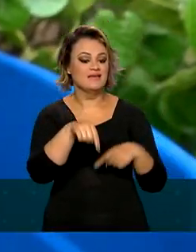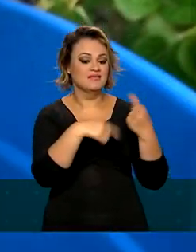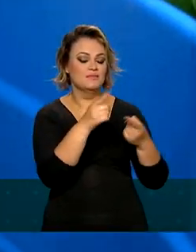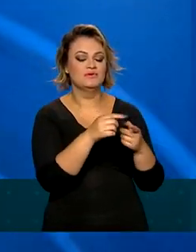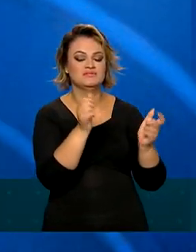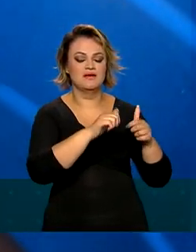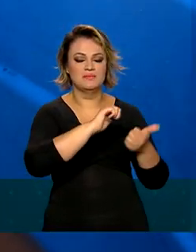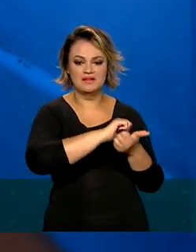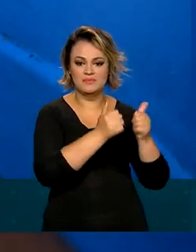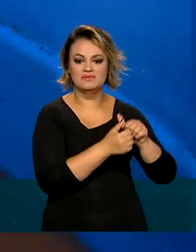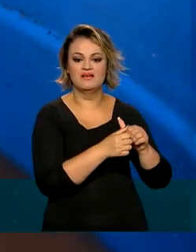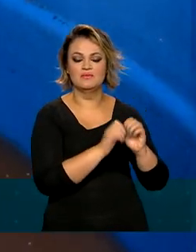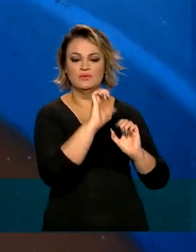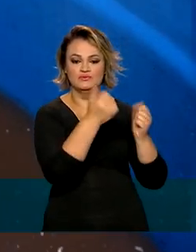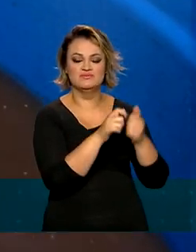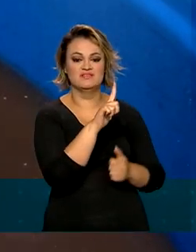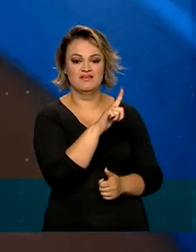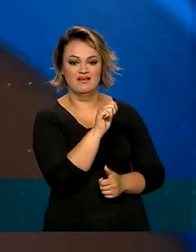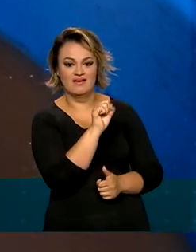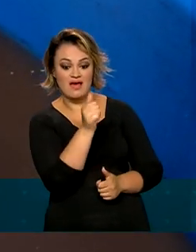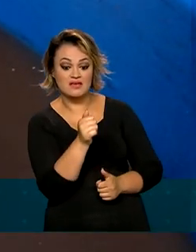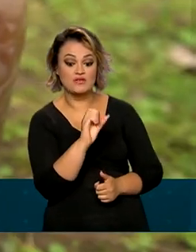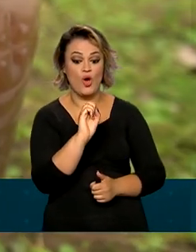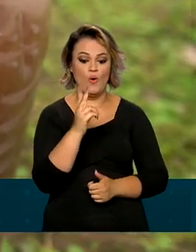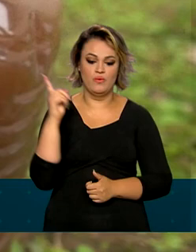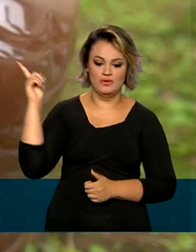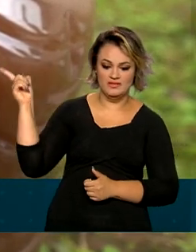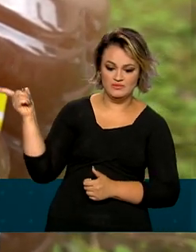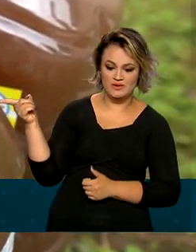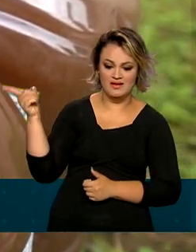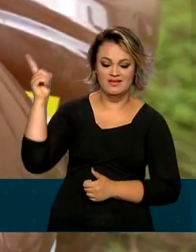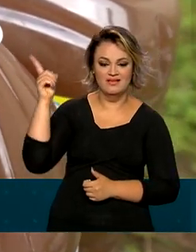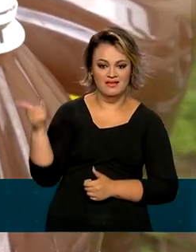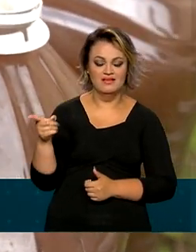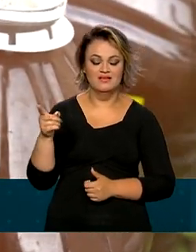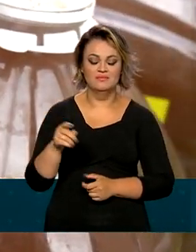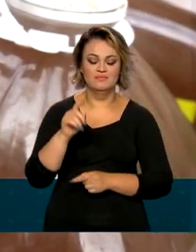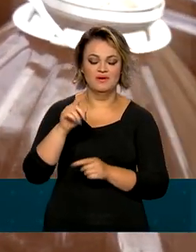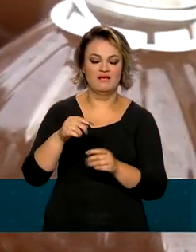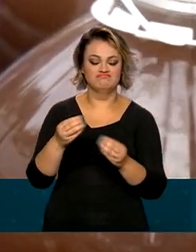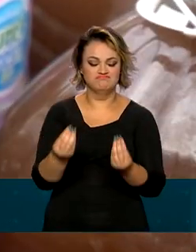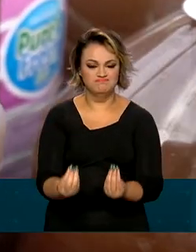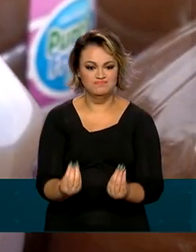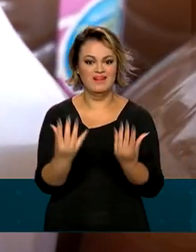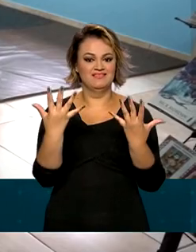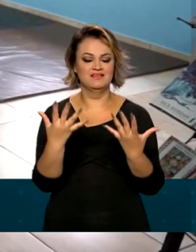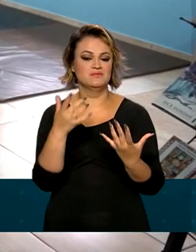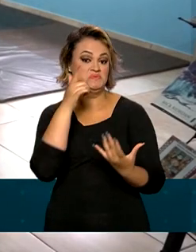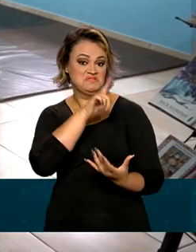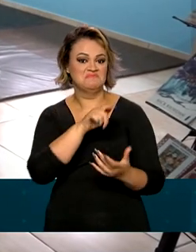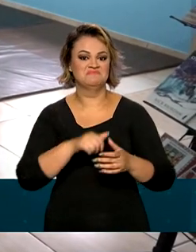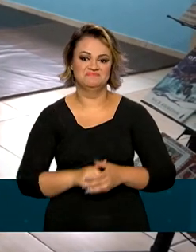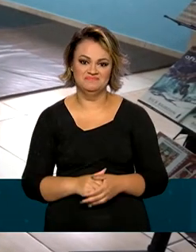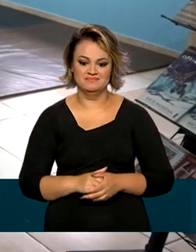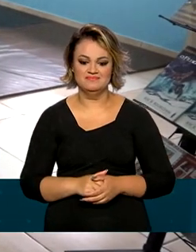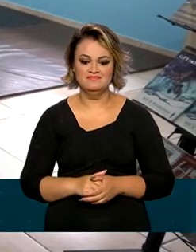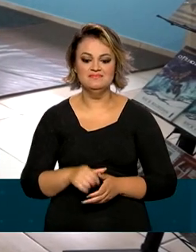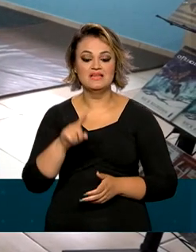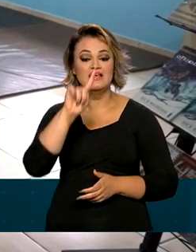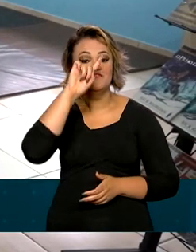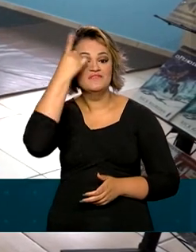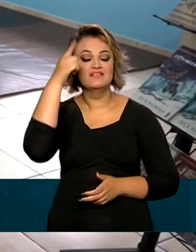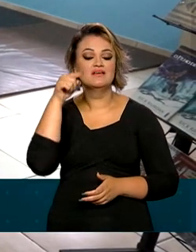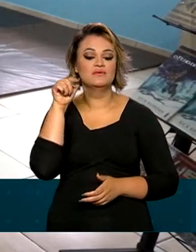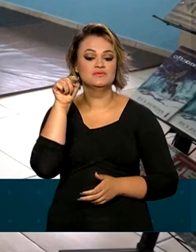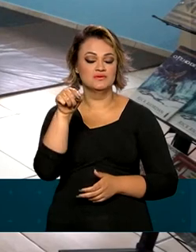Já o biofertilizante líquido pode ser utilizado em hortas, pomares e nos jardins das escolas. A ideia nasceu na cidade